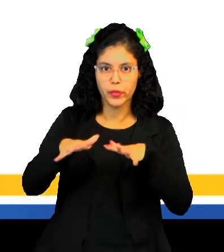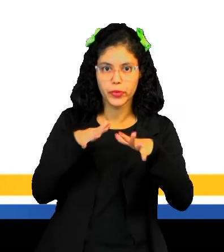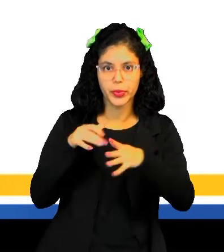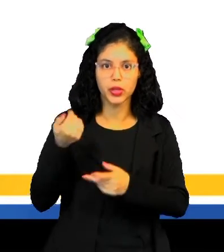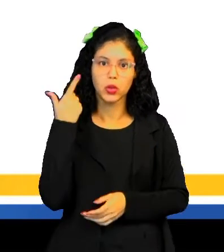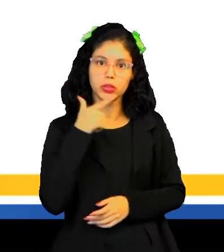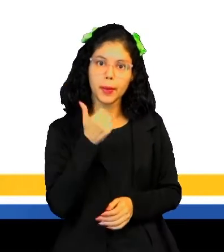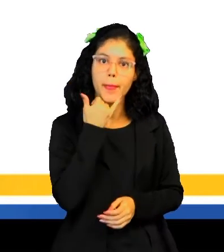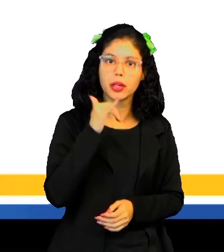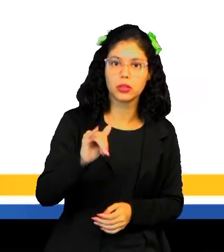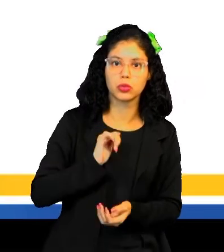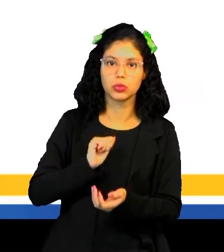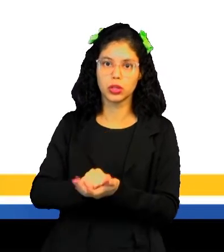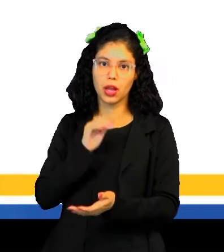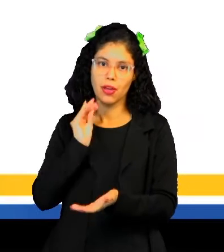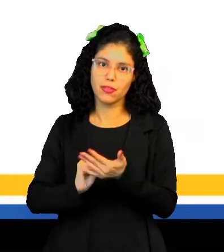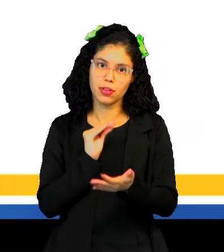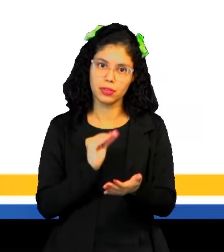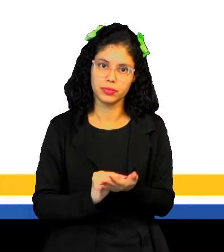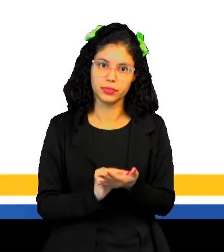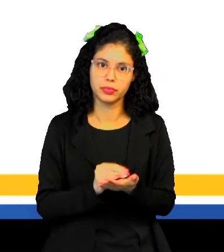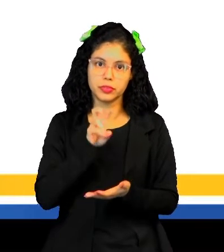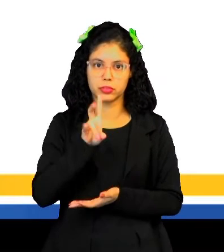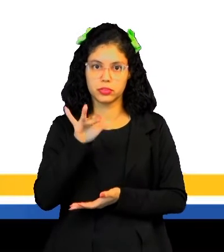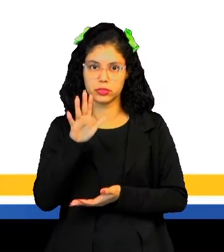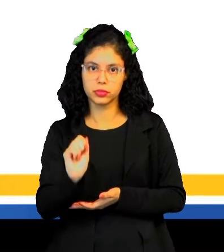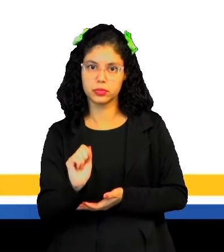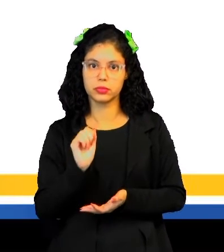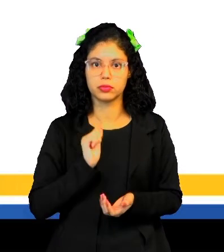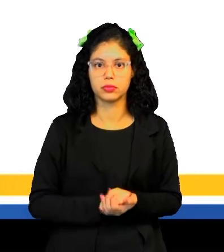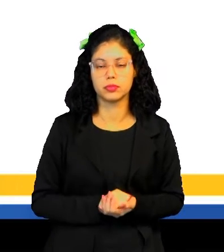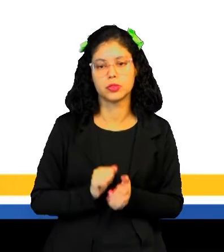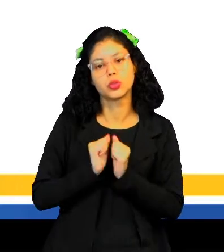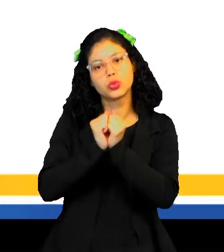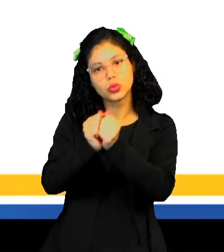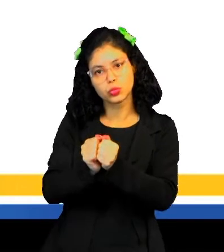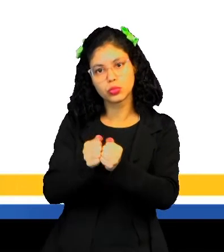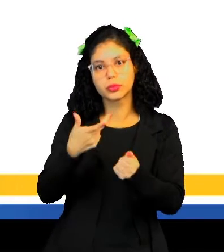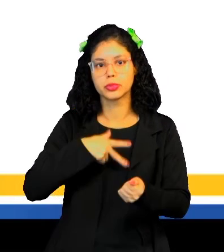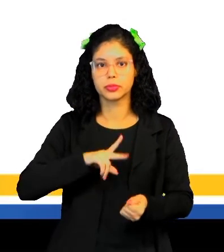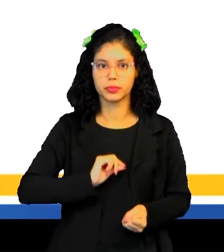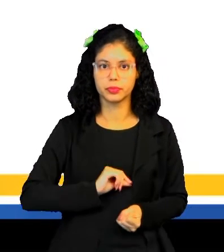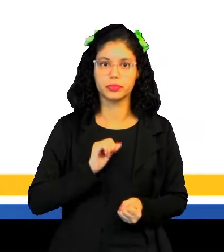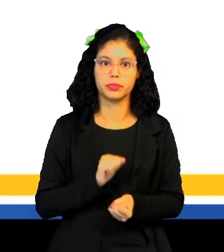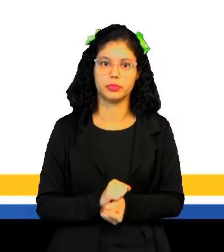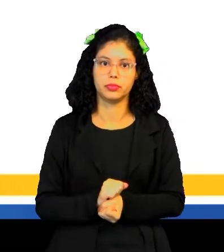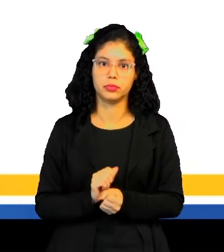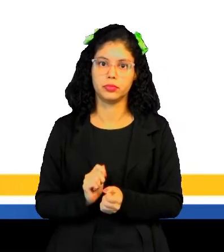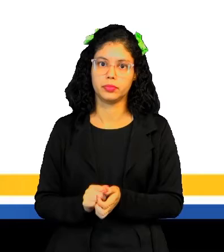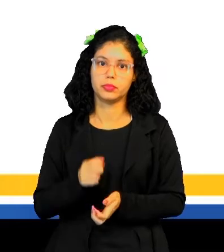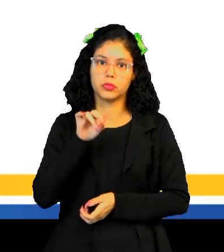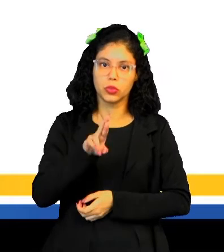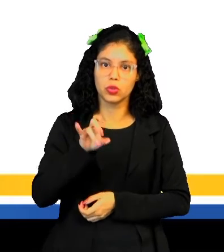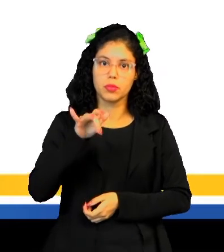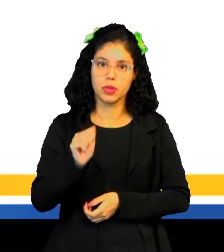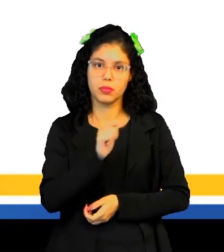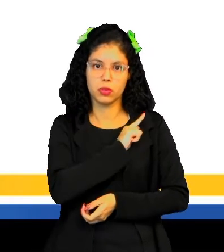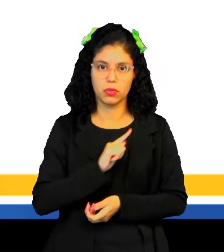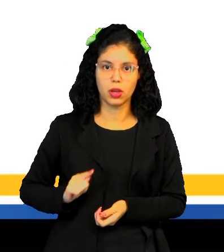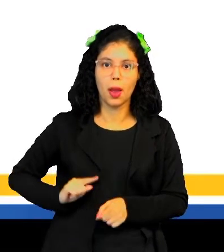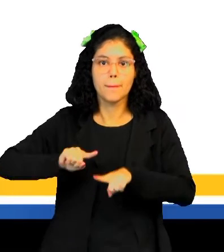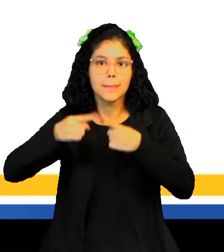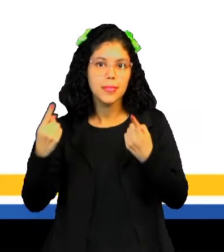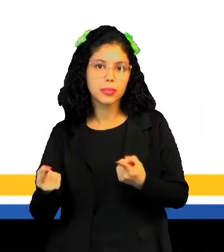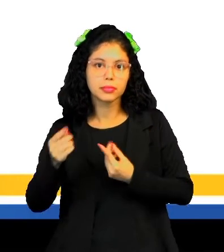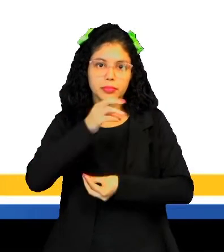movimento para conseguir perdão de suas dívidas por meio, né? Do Visconde de Barbacena aí junto a Portugal. A derrama foi suspensa pelo governador,